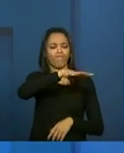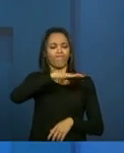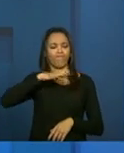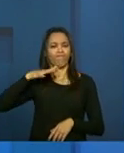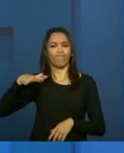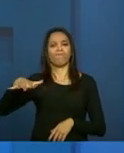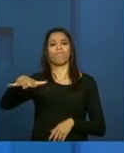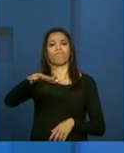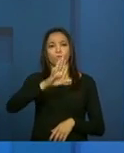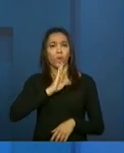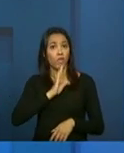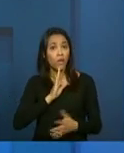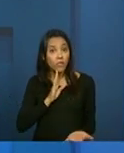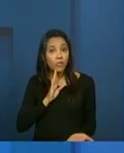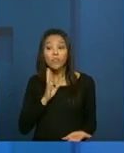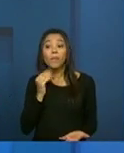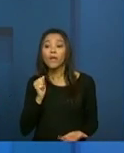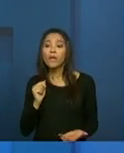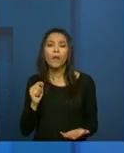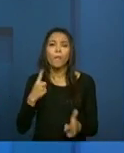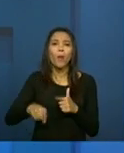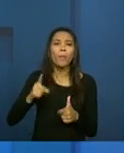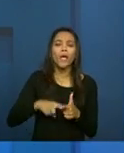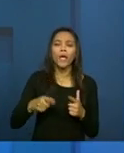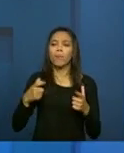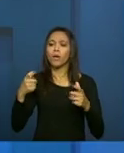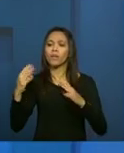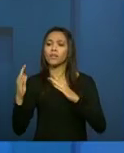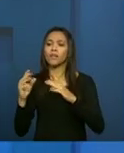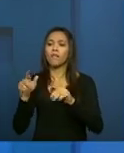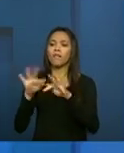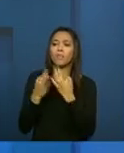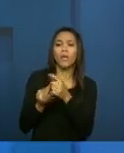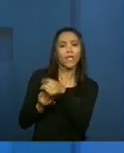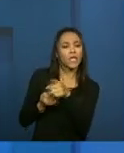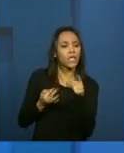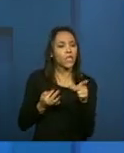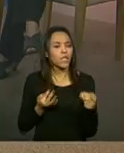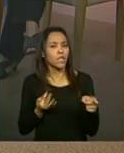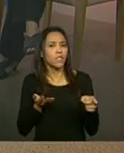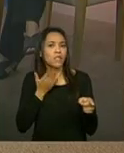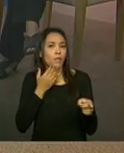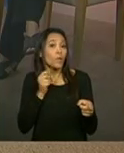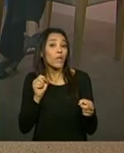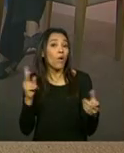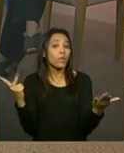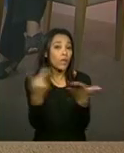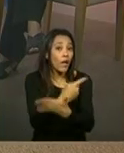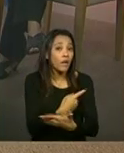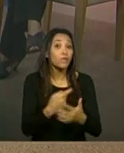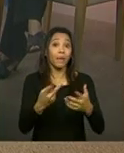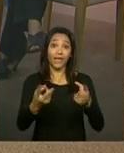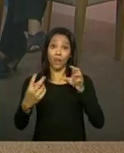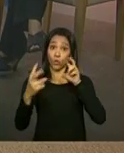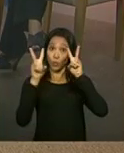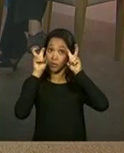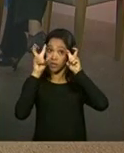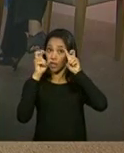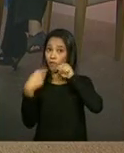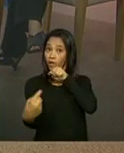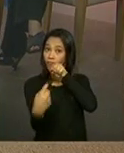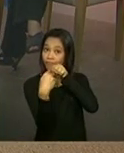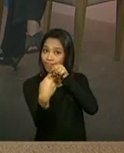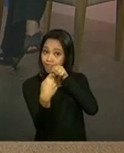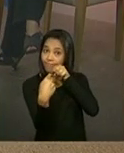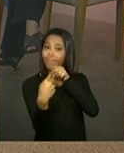avaliar quais são as dificuldades, as potencialidades das famílias nesse território, para que também os temas trabalhados estejam de acordo com as